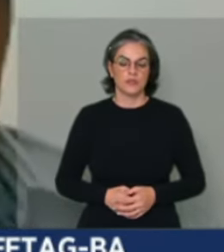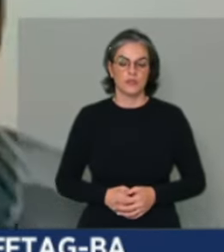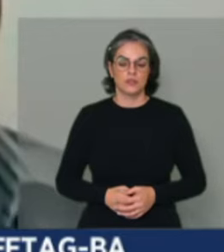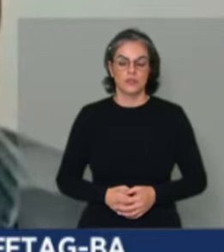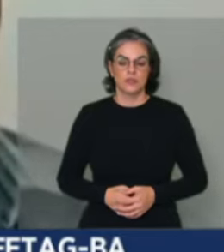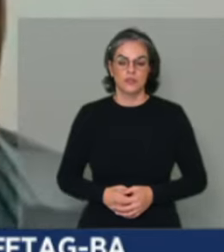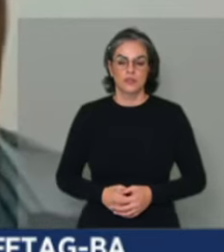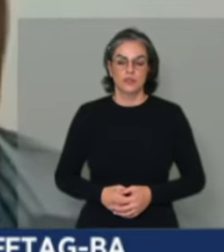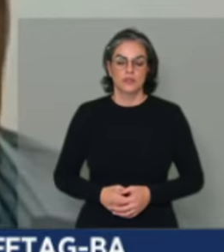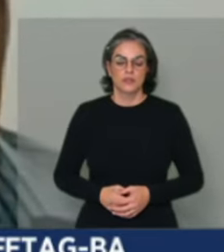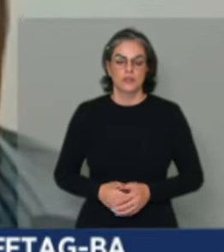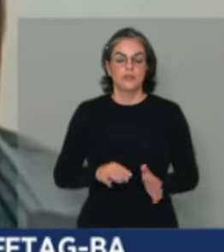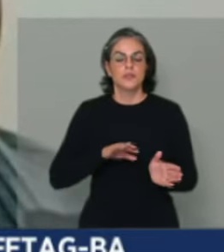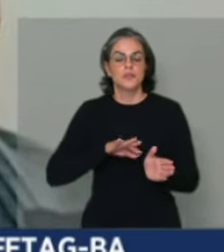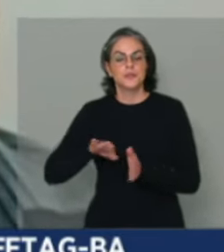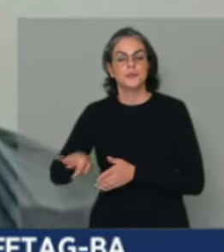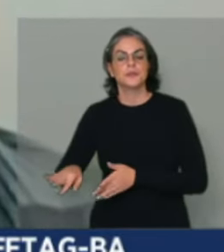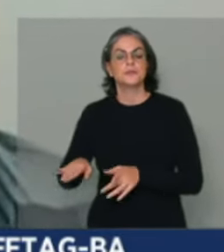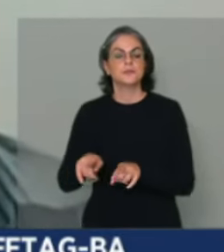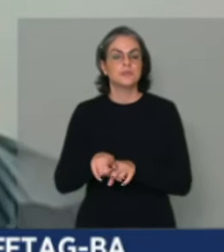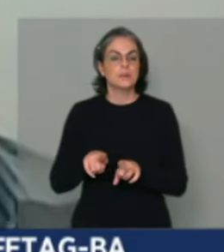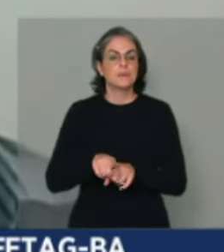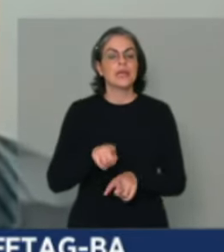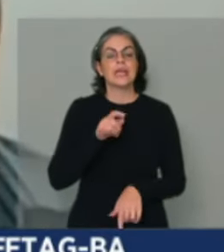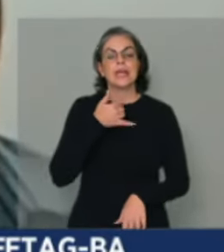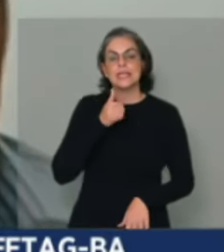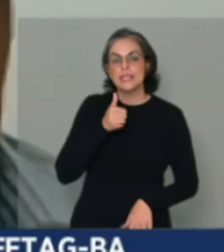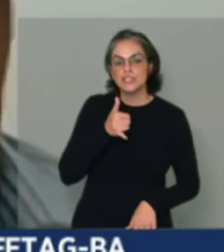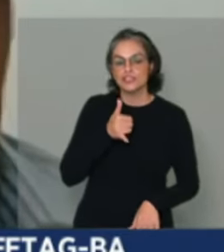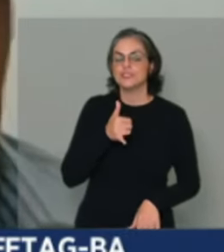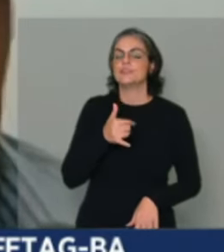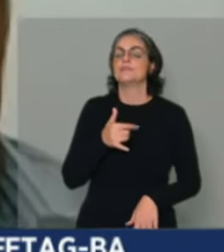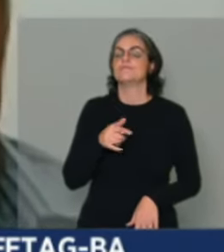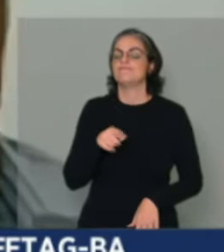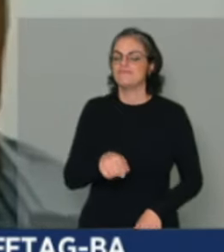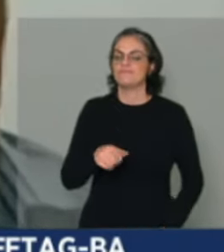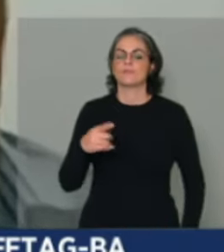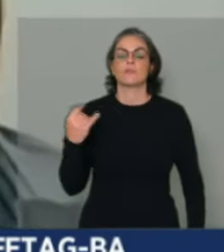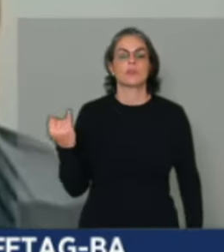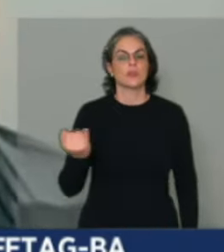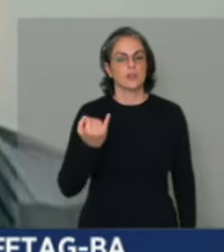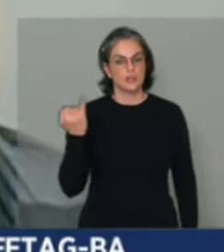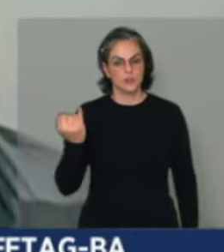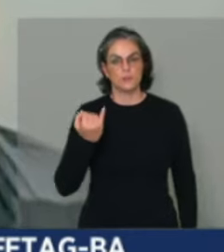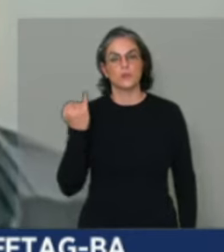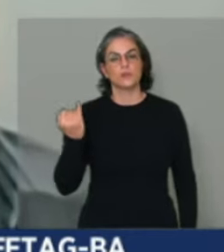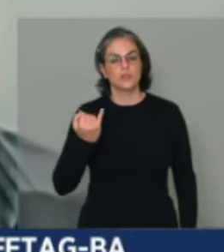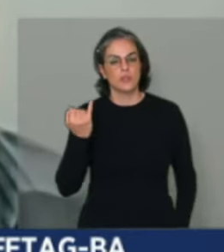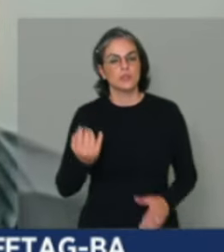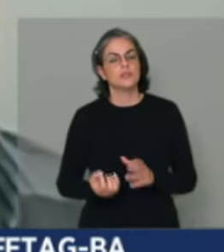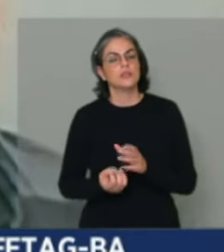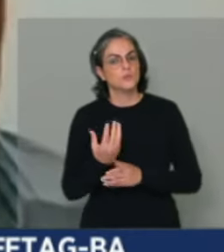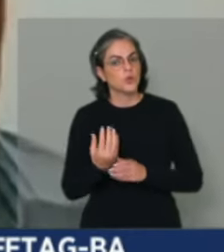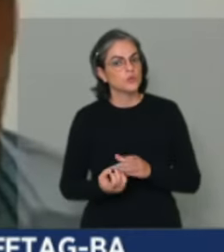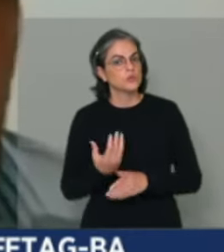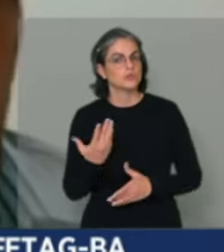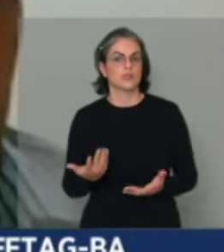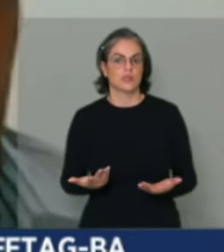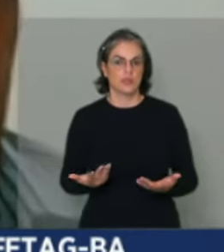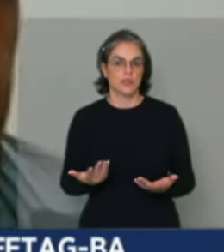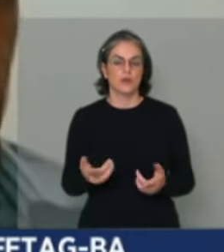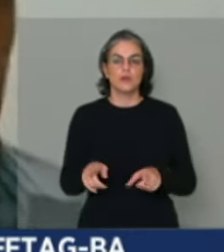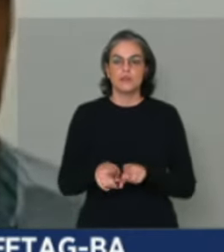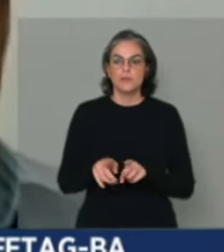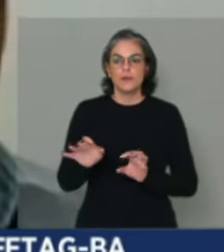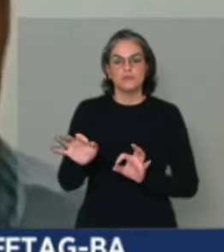a gente traz é na questão da energia elétrica, que é algo fundamental para os processos de produção e a processamento dos alimentos.